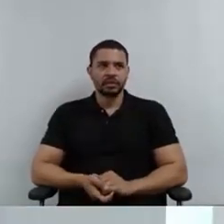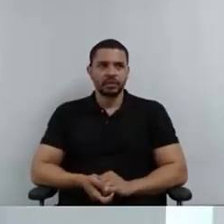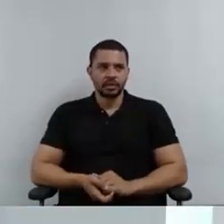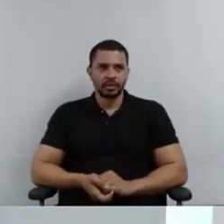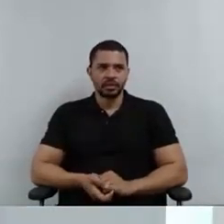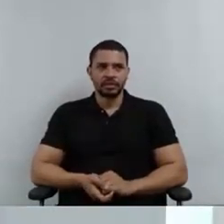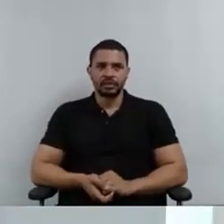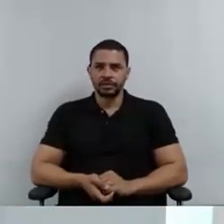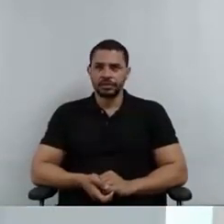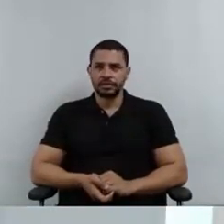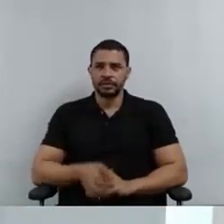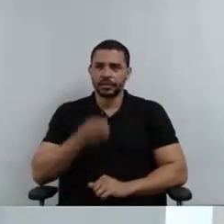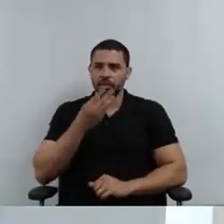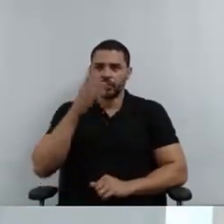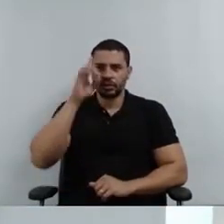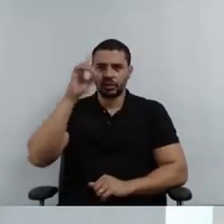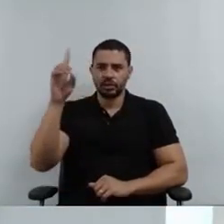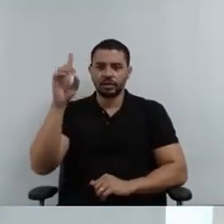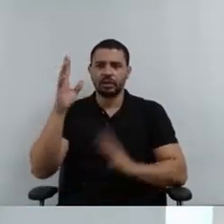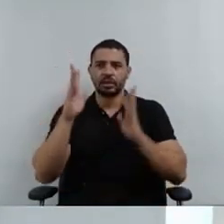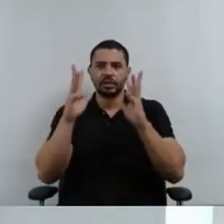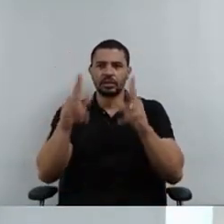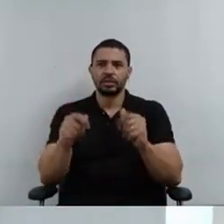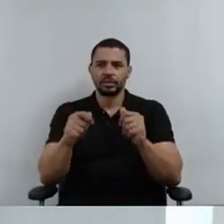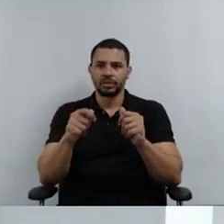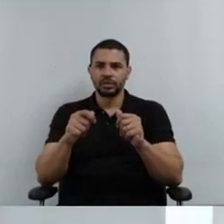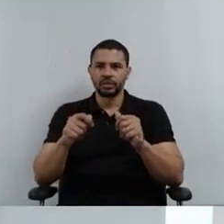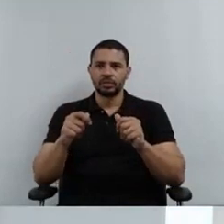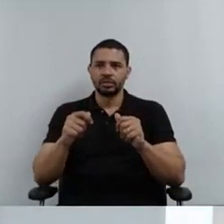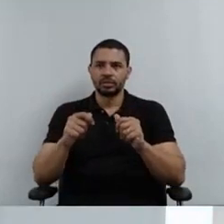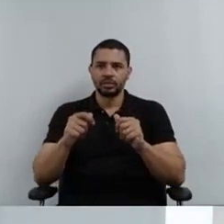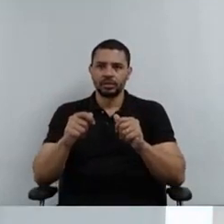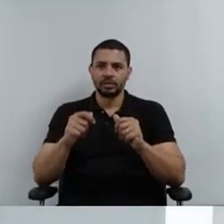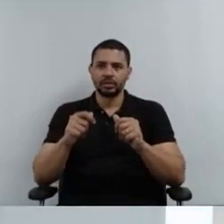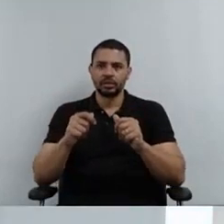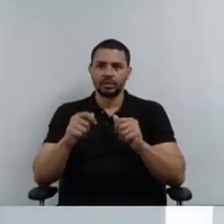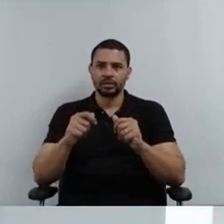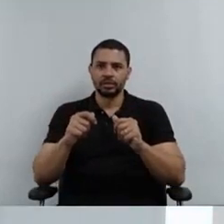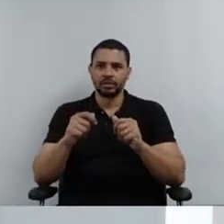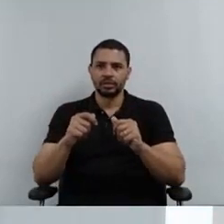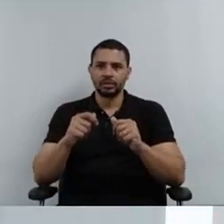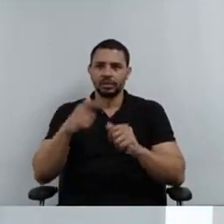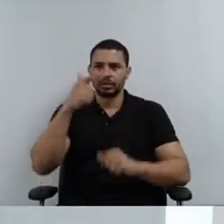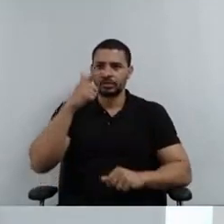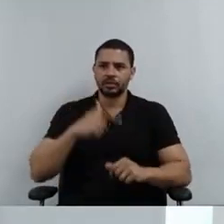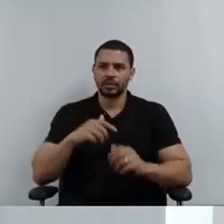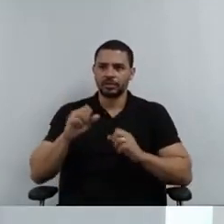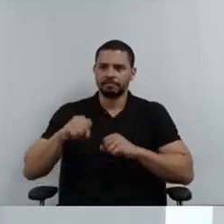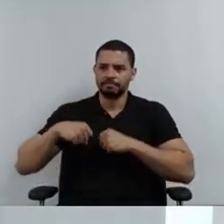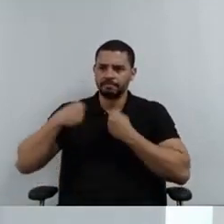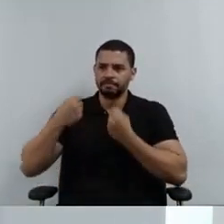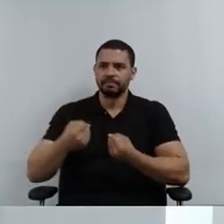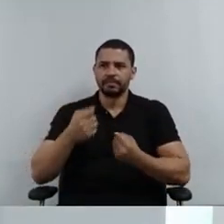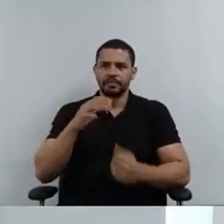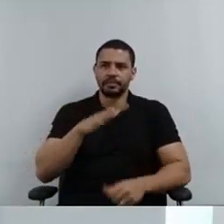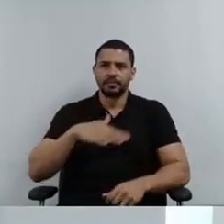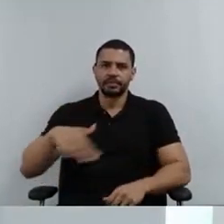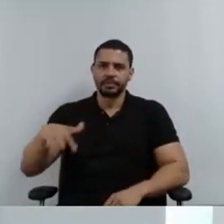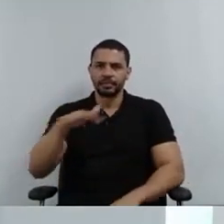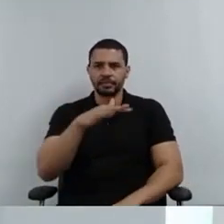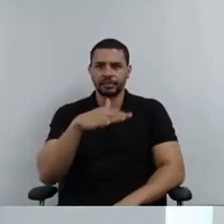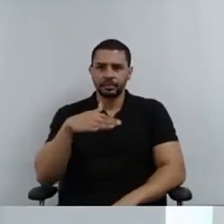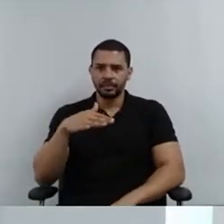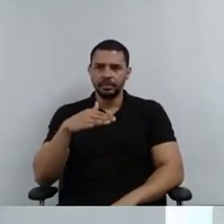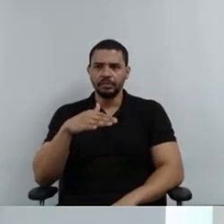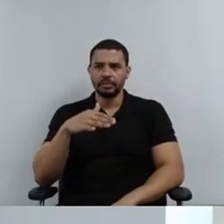Bom, bom dia a todos e todas. Cumprimentar aqui, doutor Flores Valdo, defensor-geral, cumprimentar a todos os conselheiros aqui, a ouvidoria,